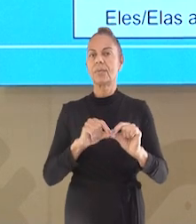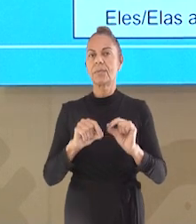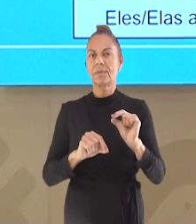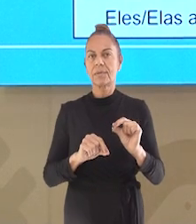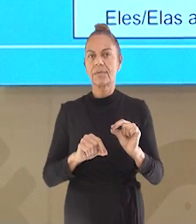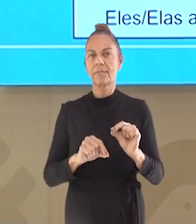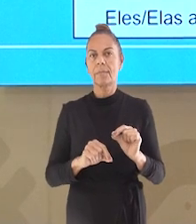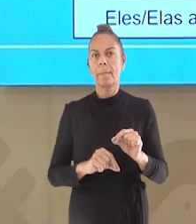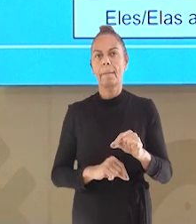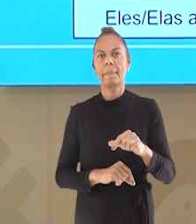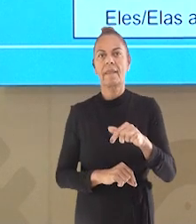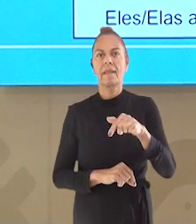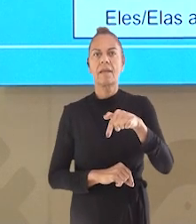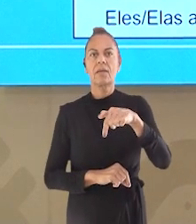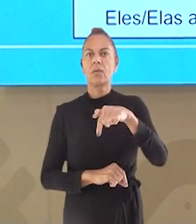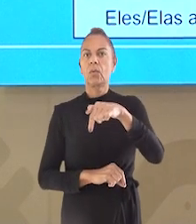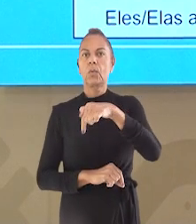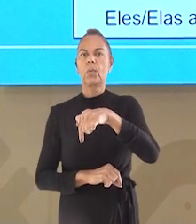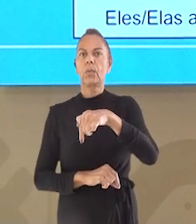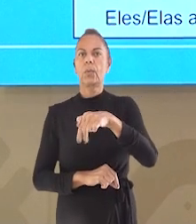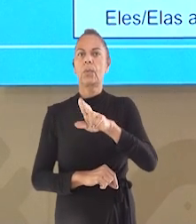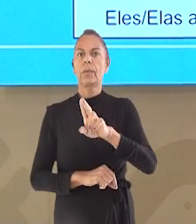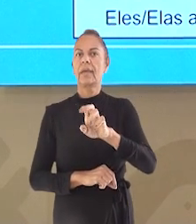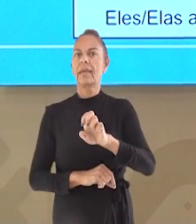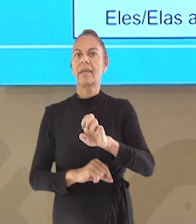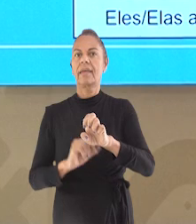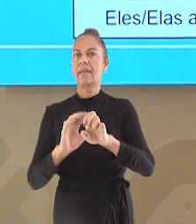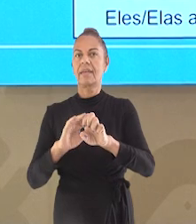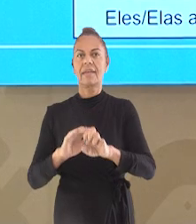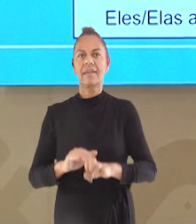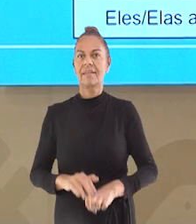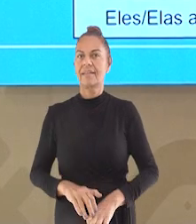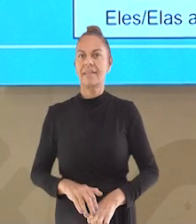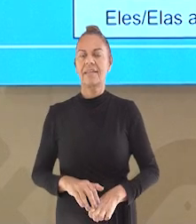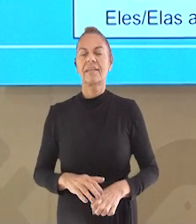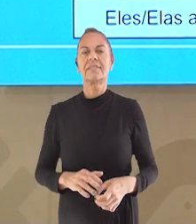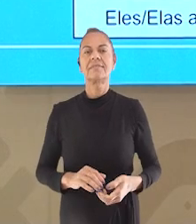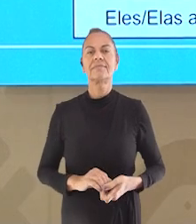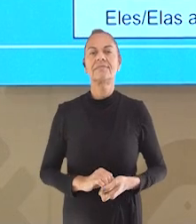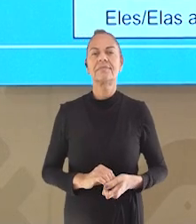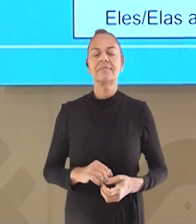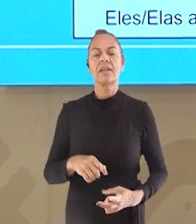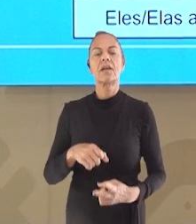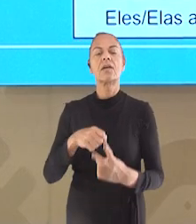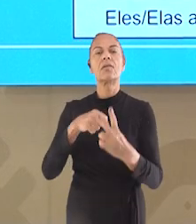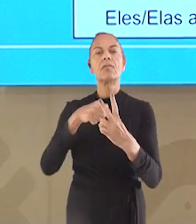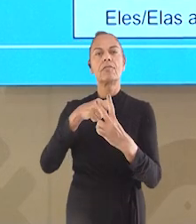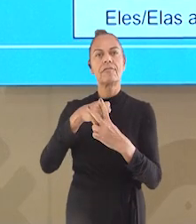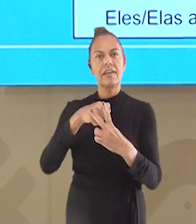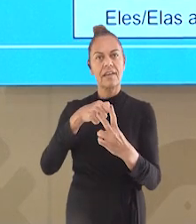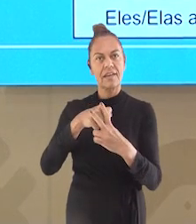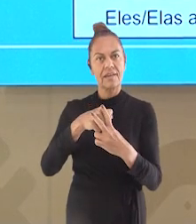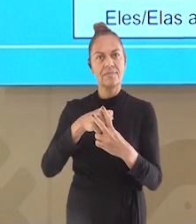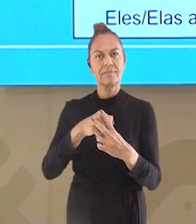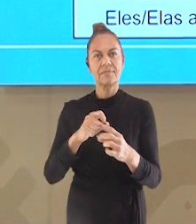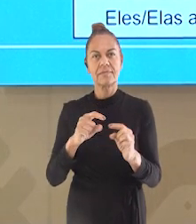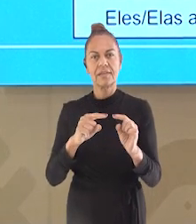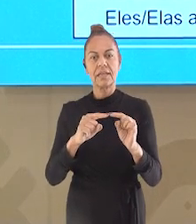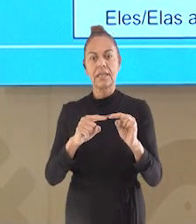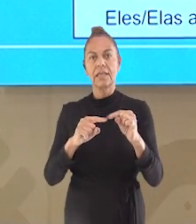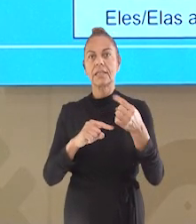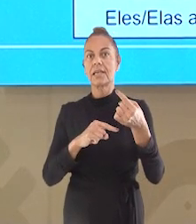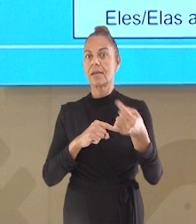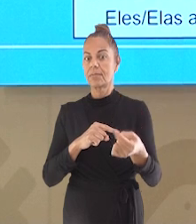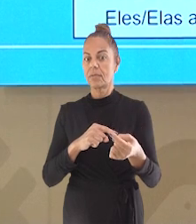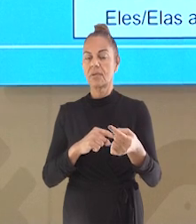E pra finalizar, aqui também, ó, percebam que eu não usei nenhum que, não uso o que. Então, eu vou colocar